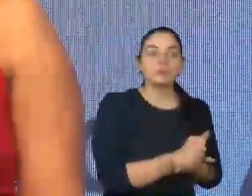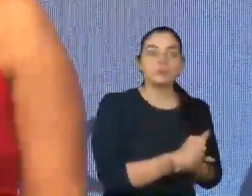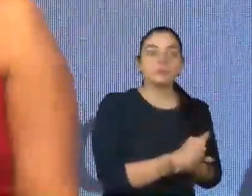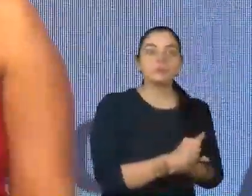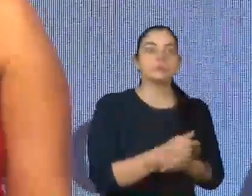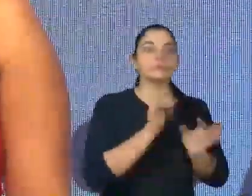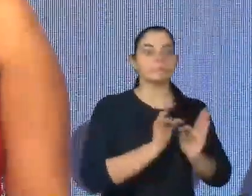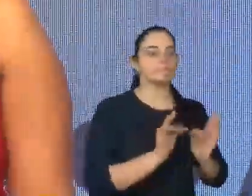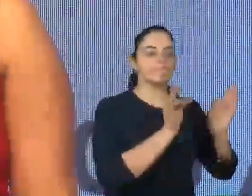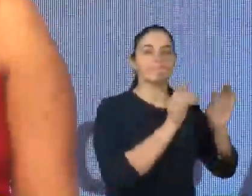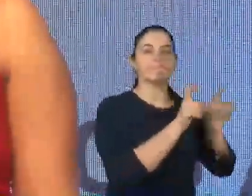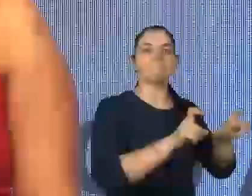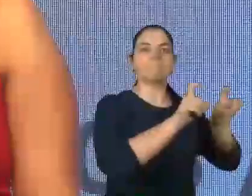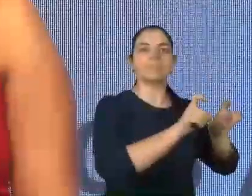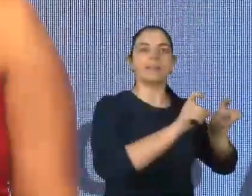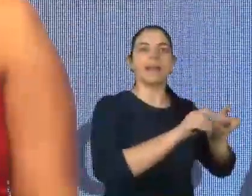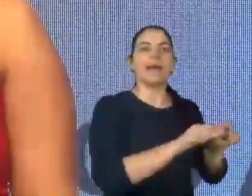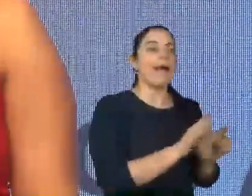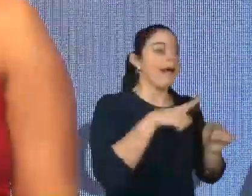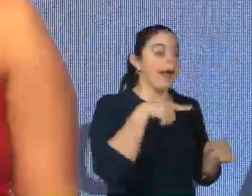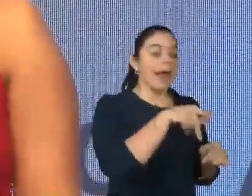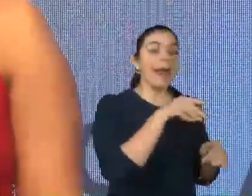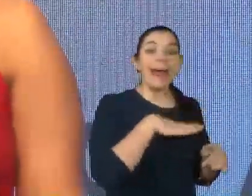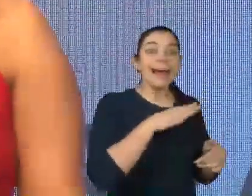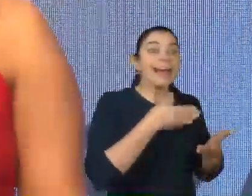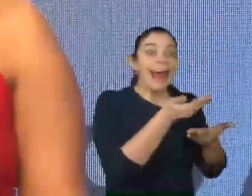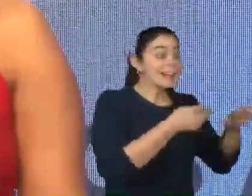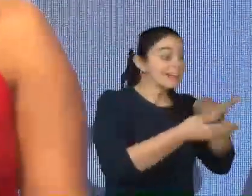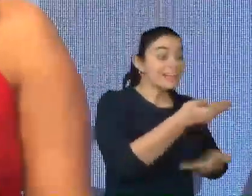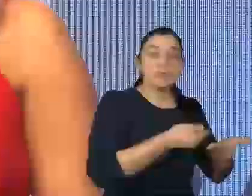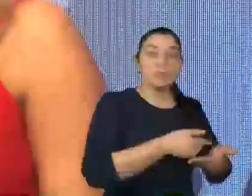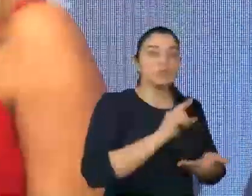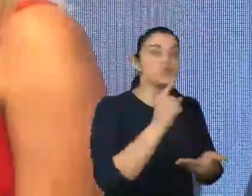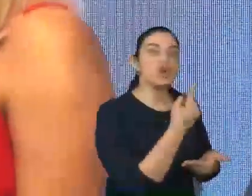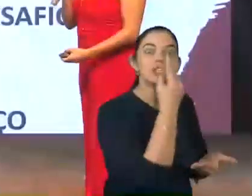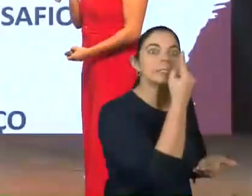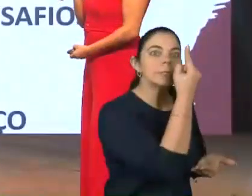totalmente tecnológicos. Rebeca domina totalmente o atendimento sem a ajuda de ninguém.